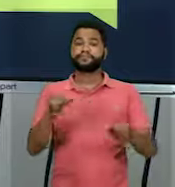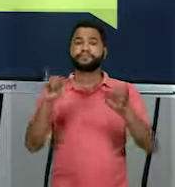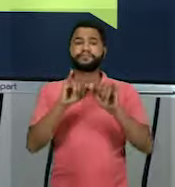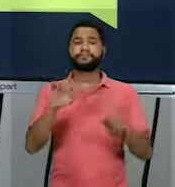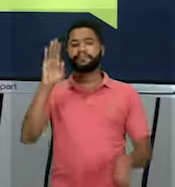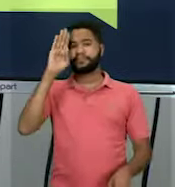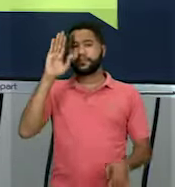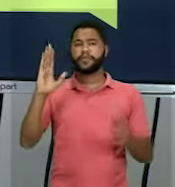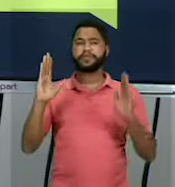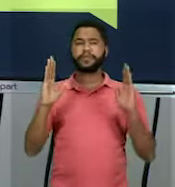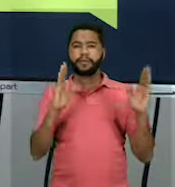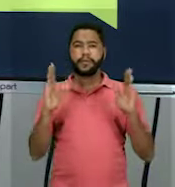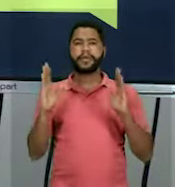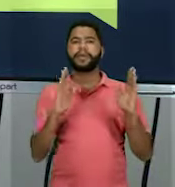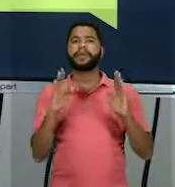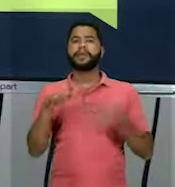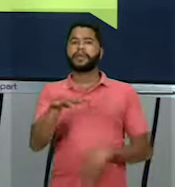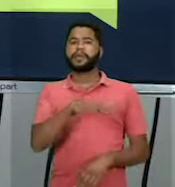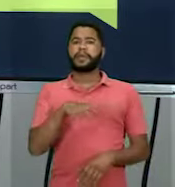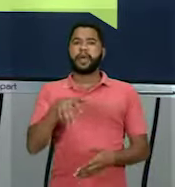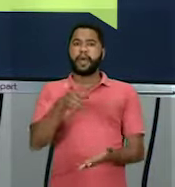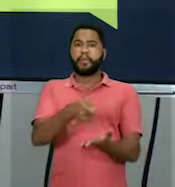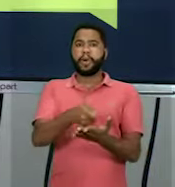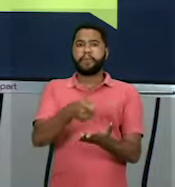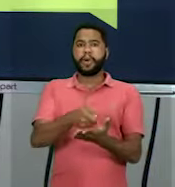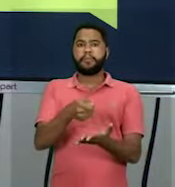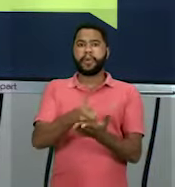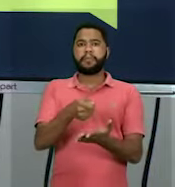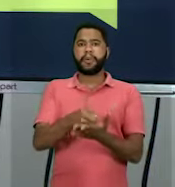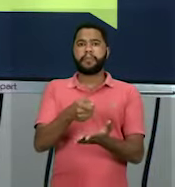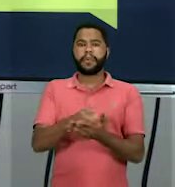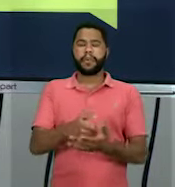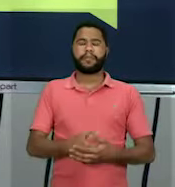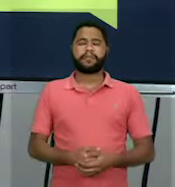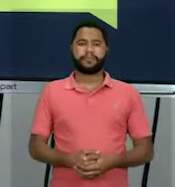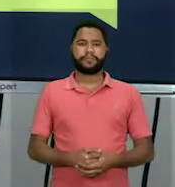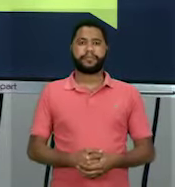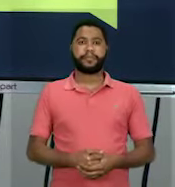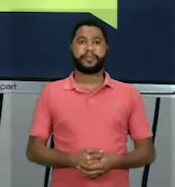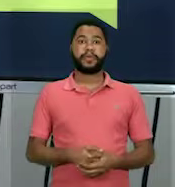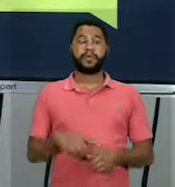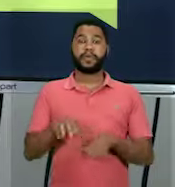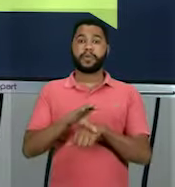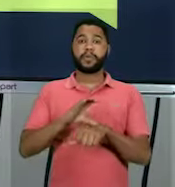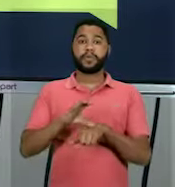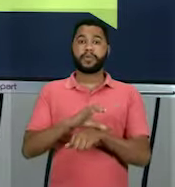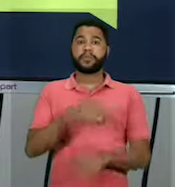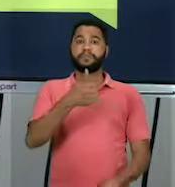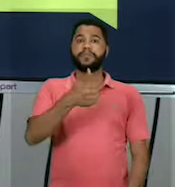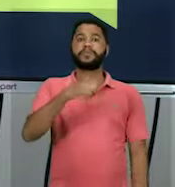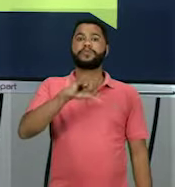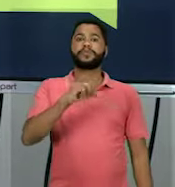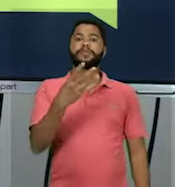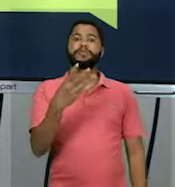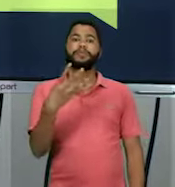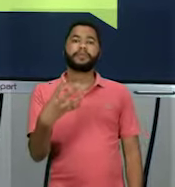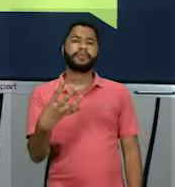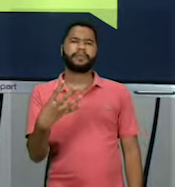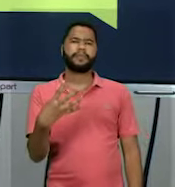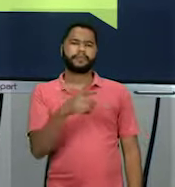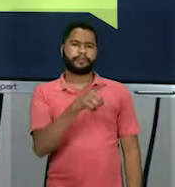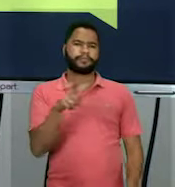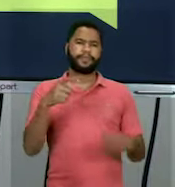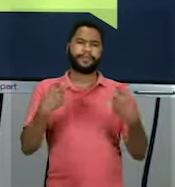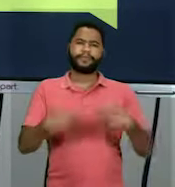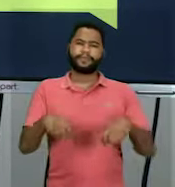principalmente esse período, era Vargas, ele é muito cobrado nas avaliações externas, né? A constituição de 34 é um ponto que vocês